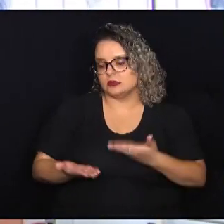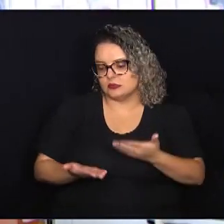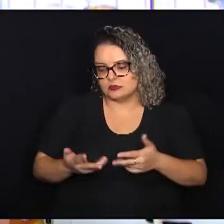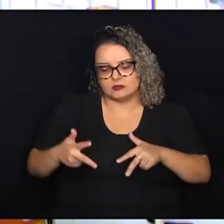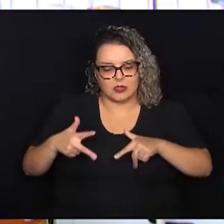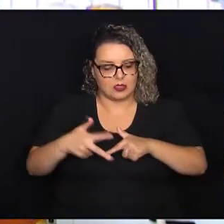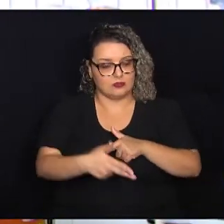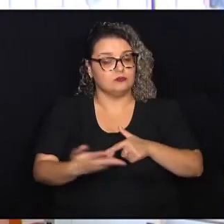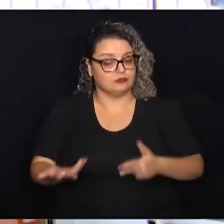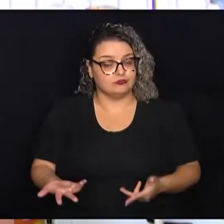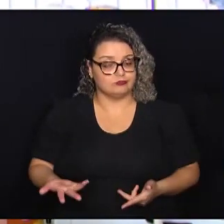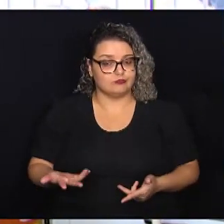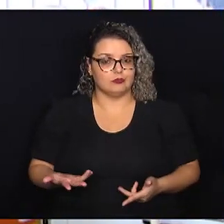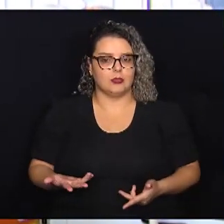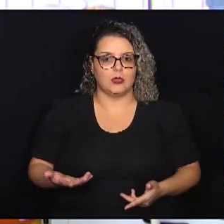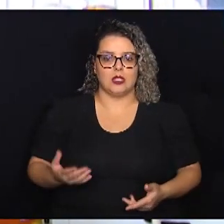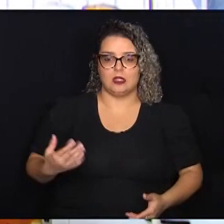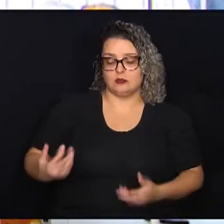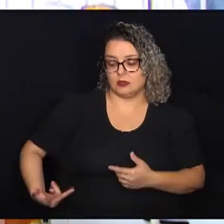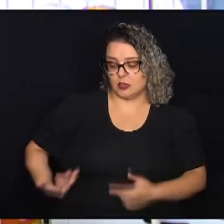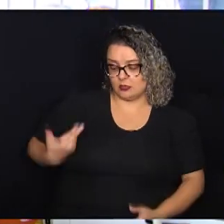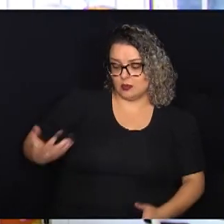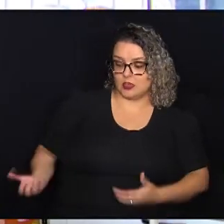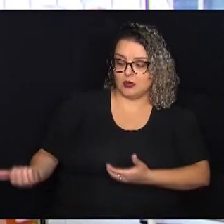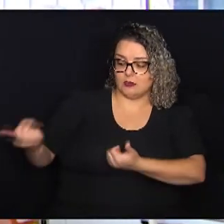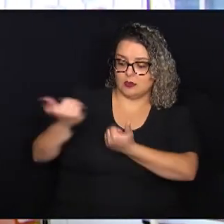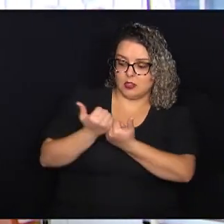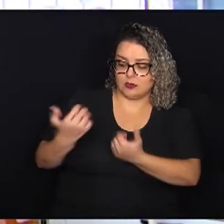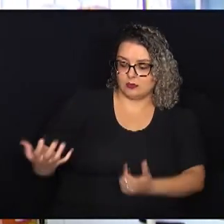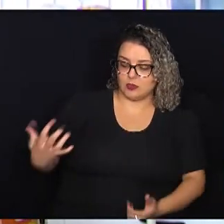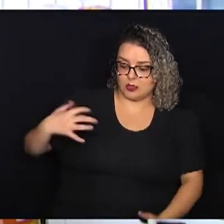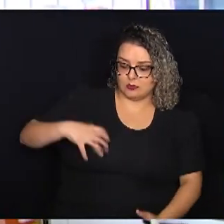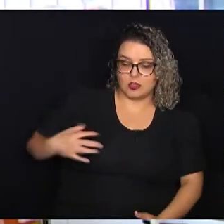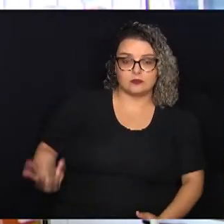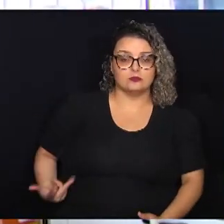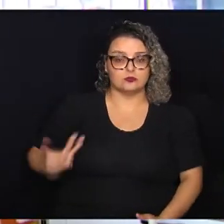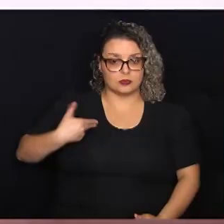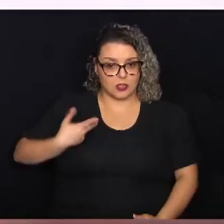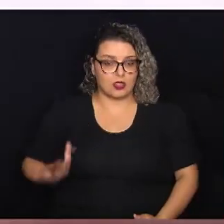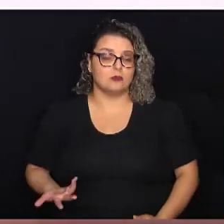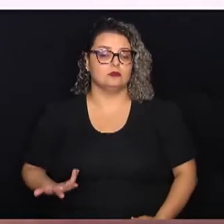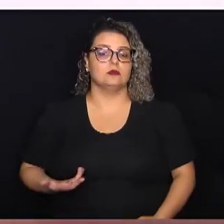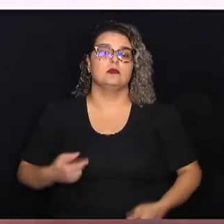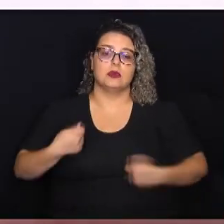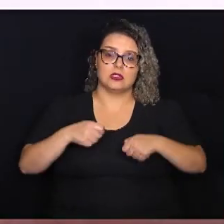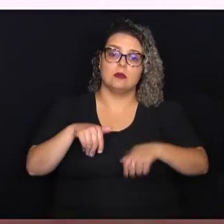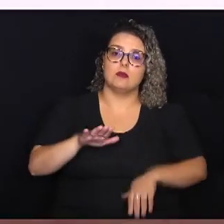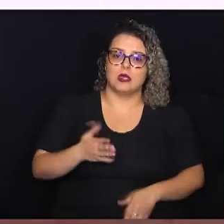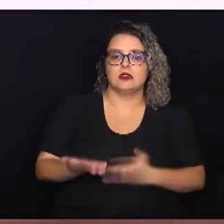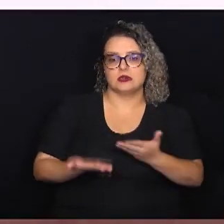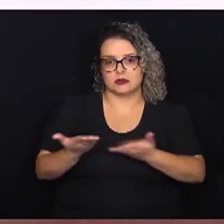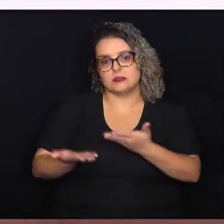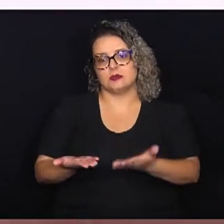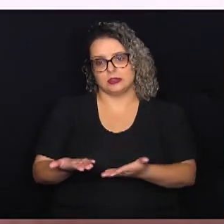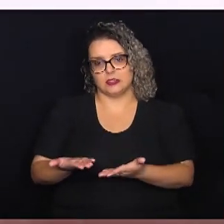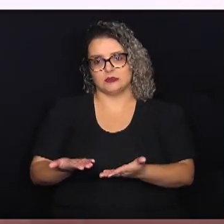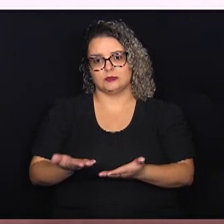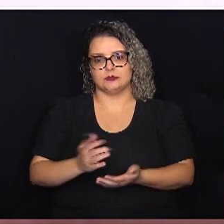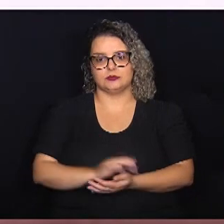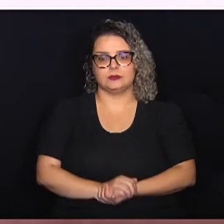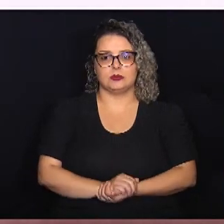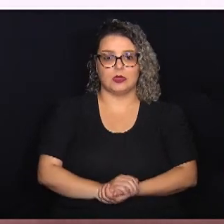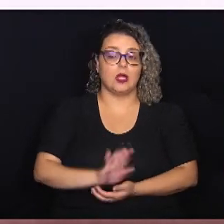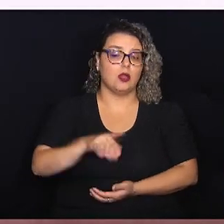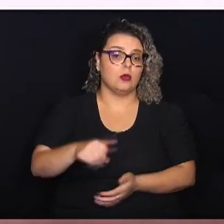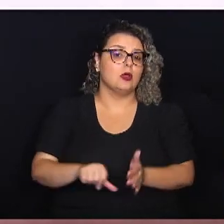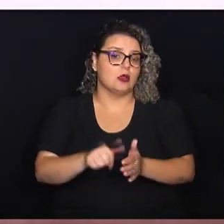complexidade, como transplantes e cirurgias, são as que mais precisam desse cuidado. Eu acho que quando você doa a